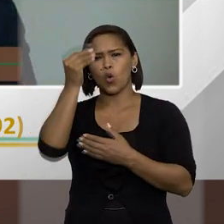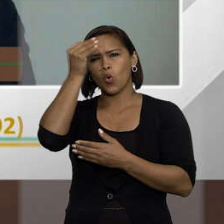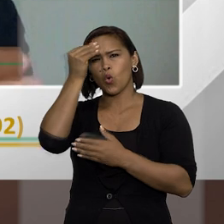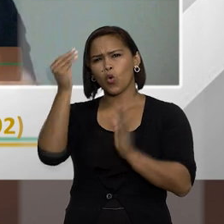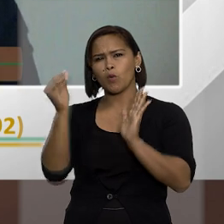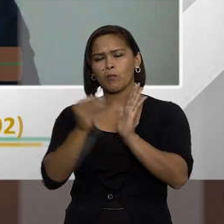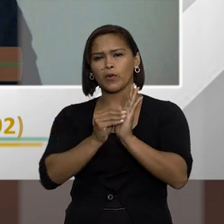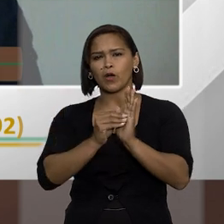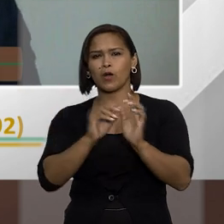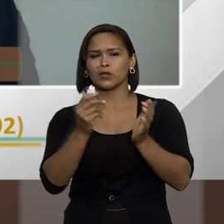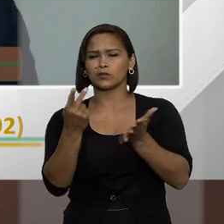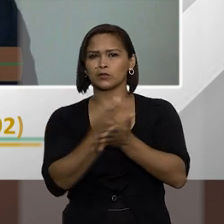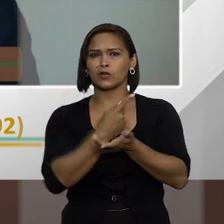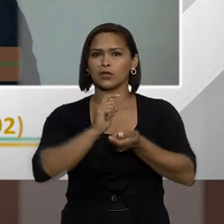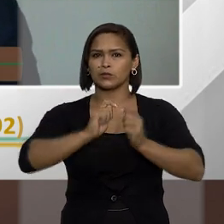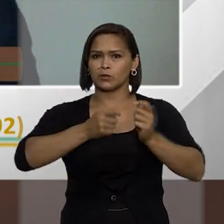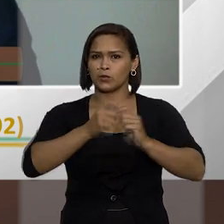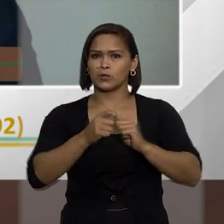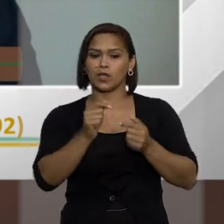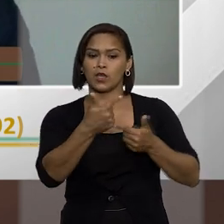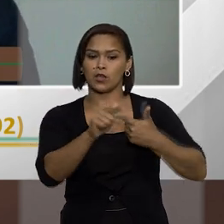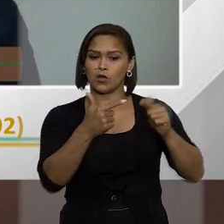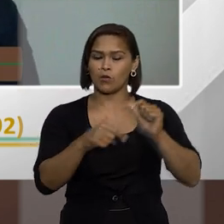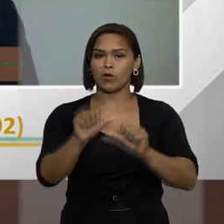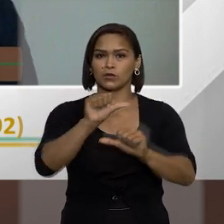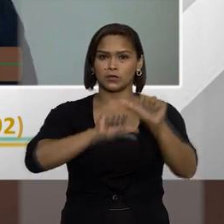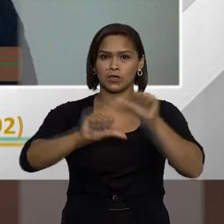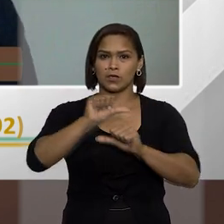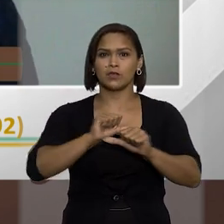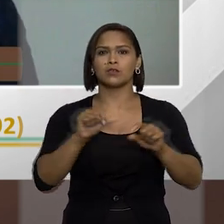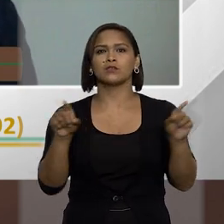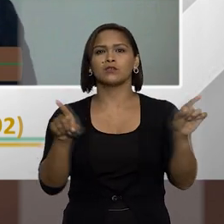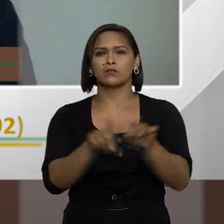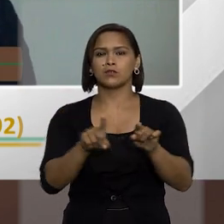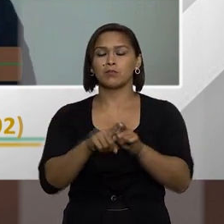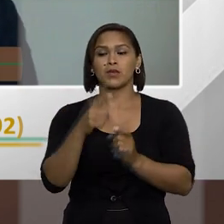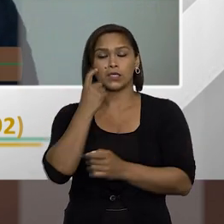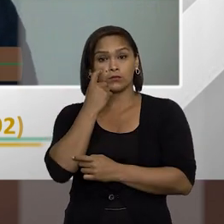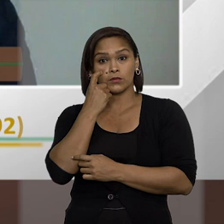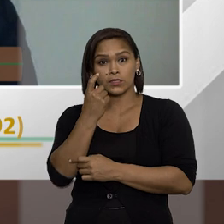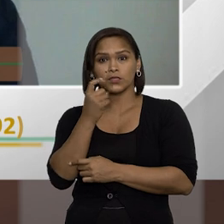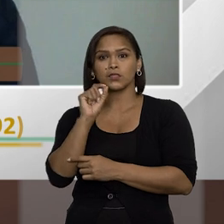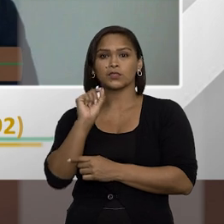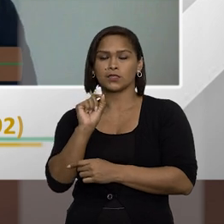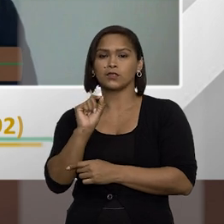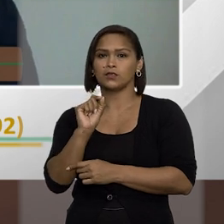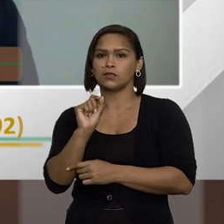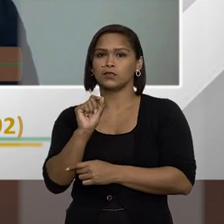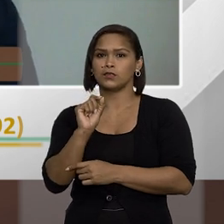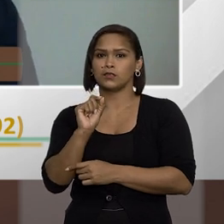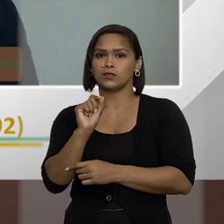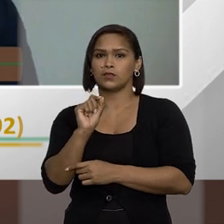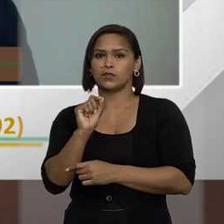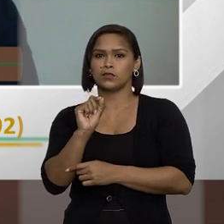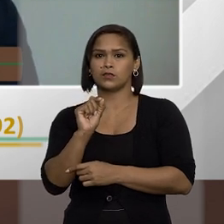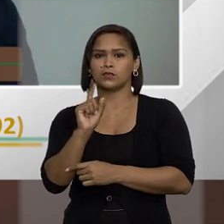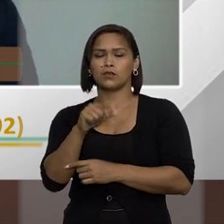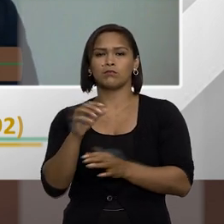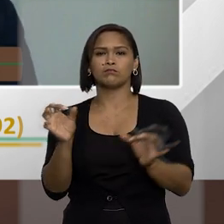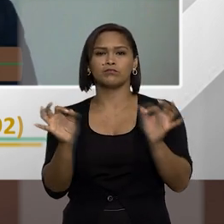culposa dos atos de improbidade, e uma outra alteração bastante interessante, é, que